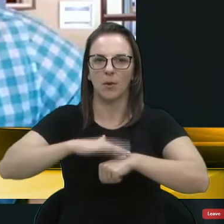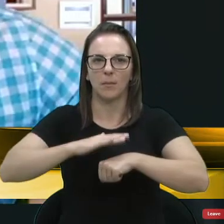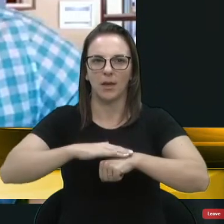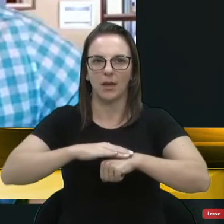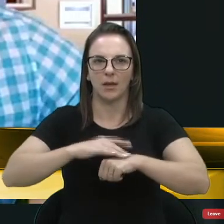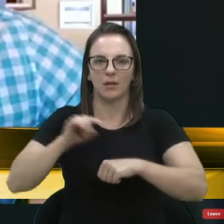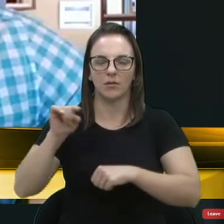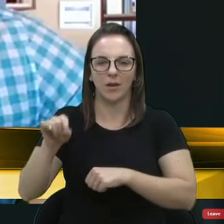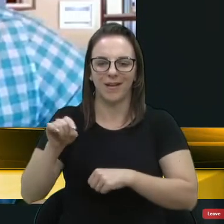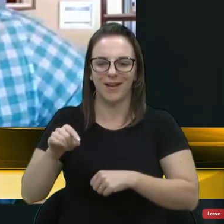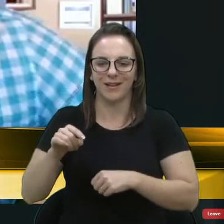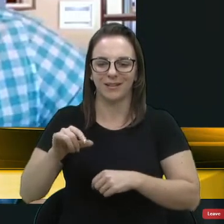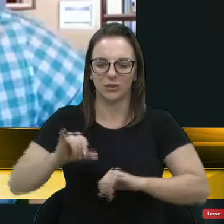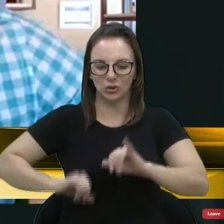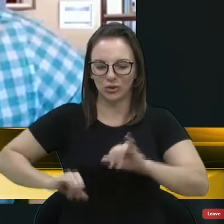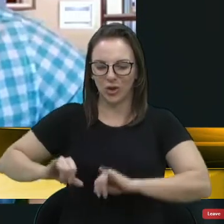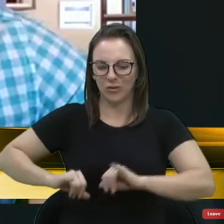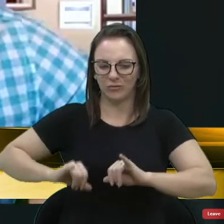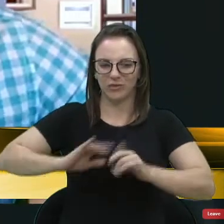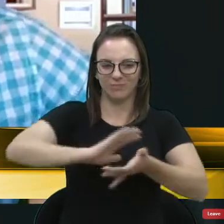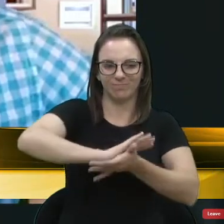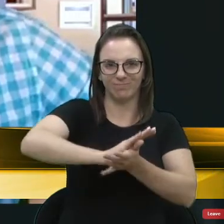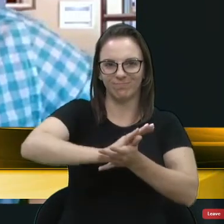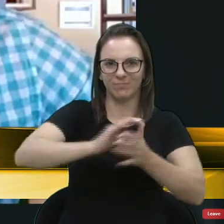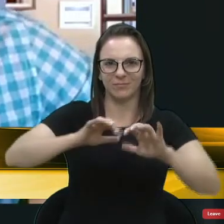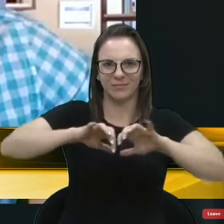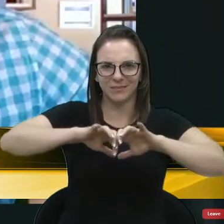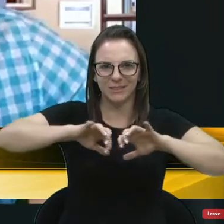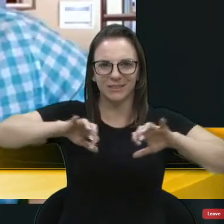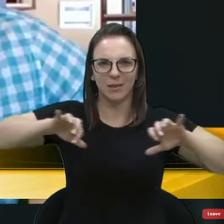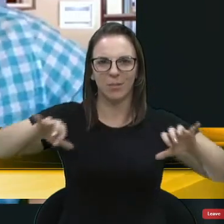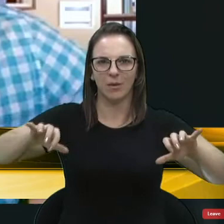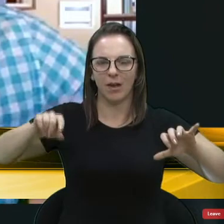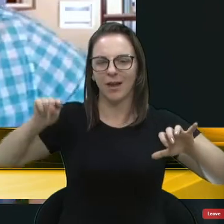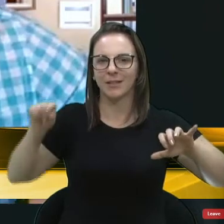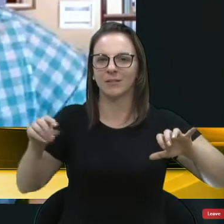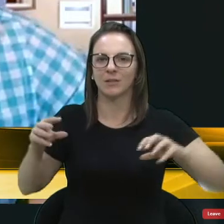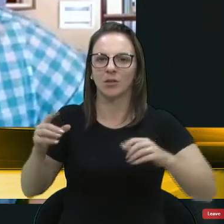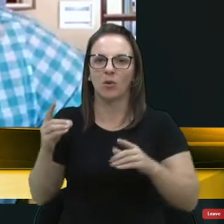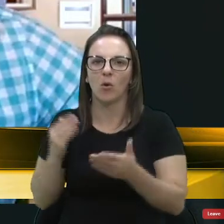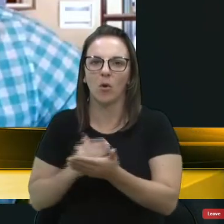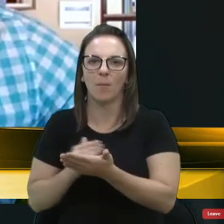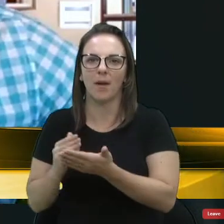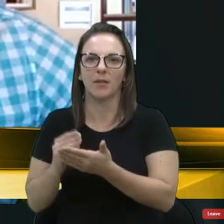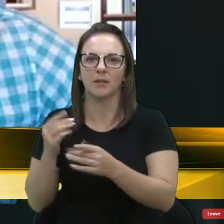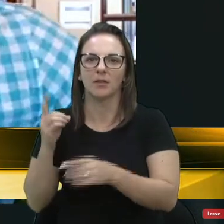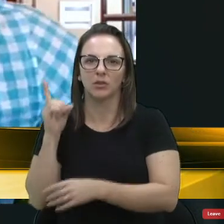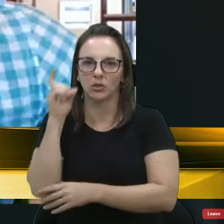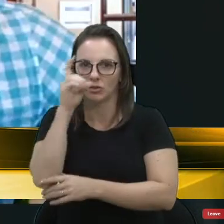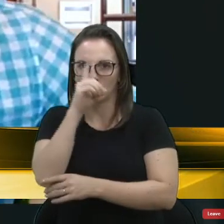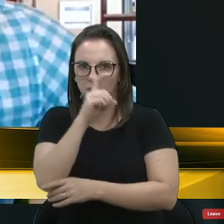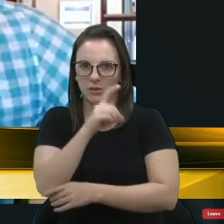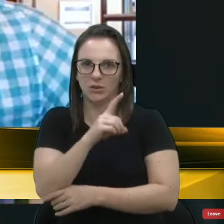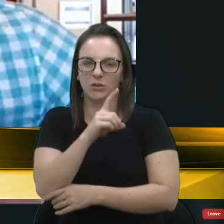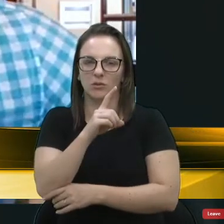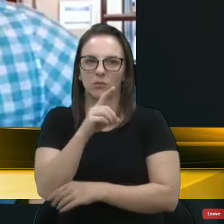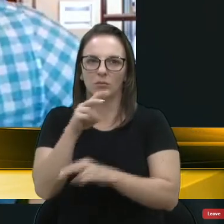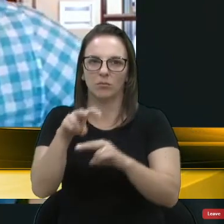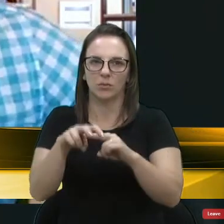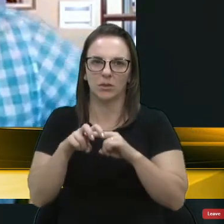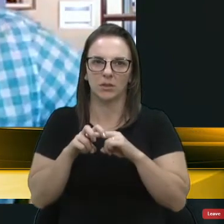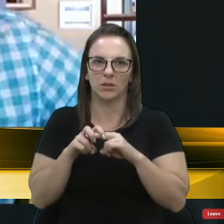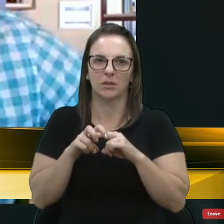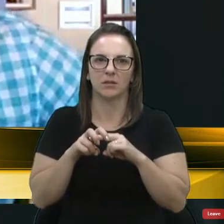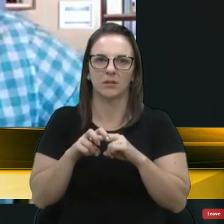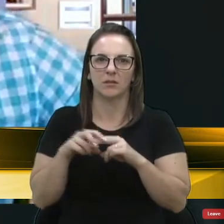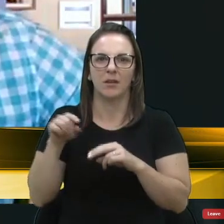ele passa a sofrer, ele passa a ter dificuldade. Eu disse naquele momento que é ruim ter dificuldade de